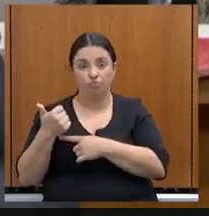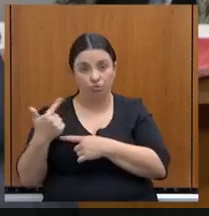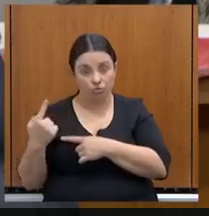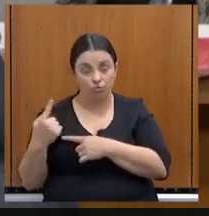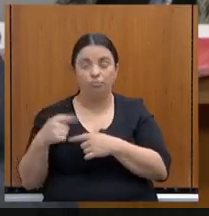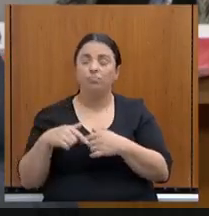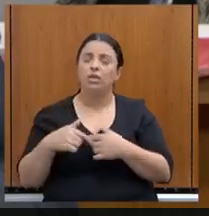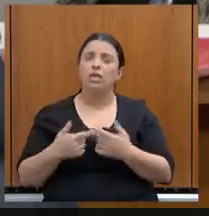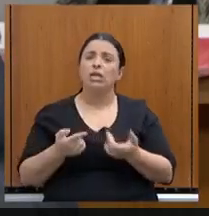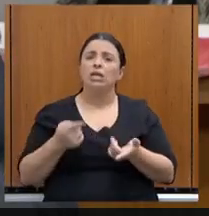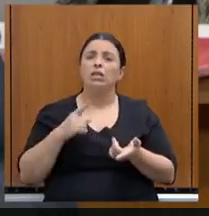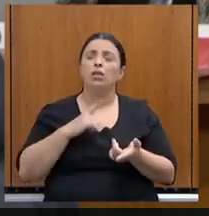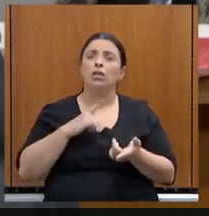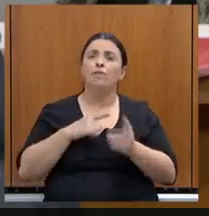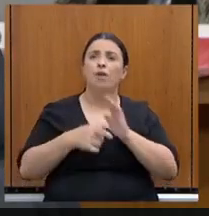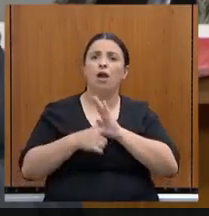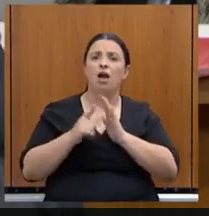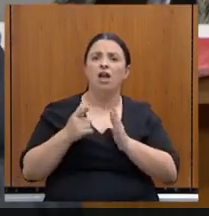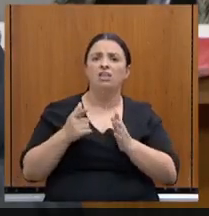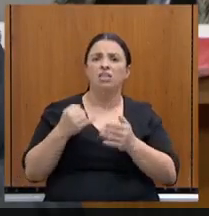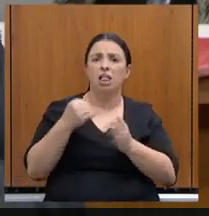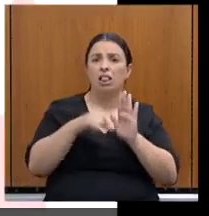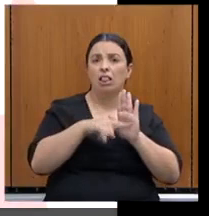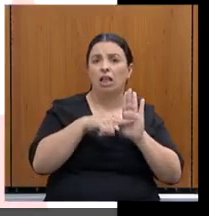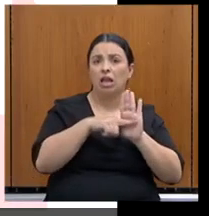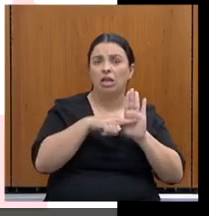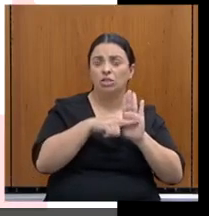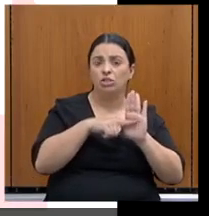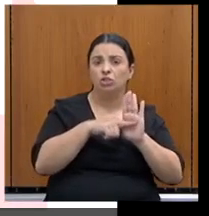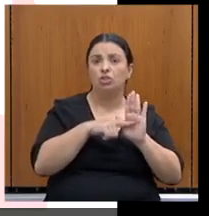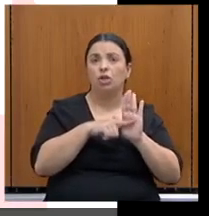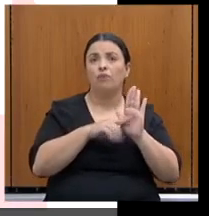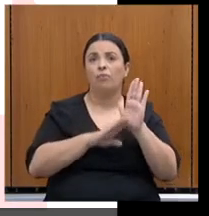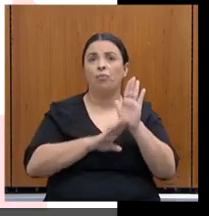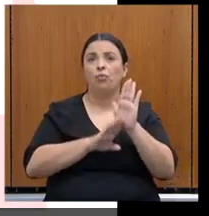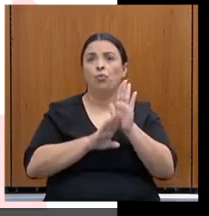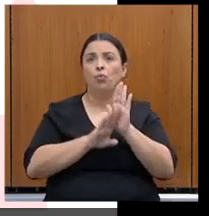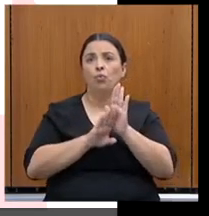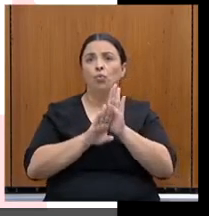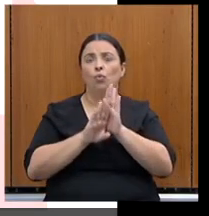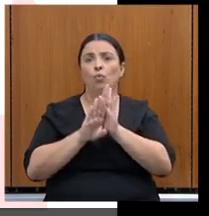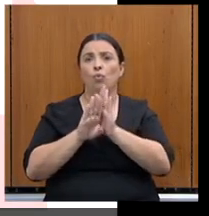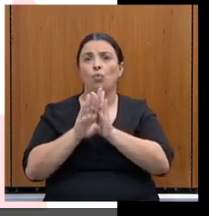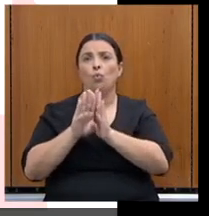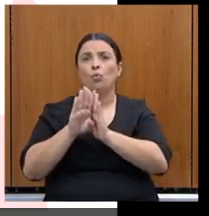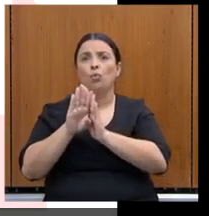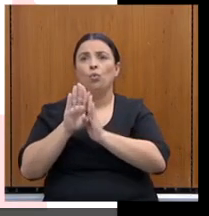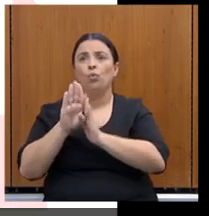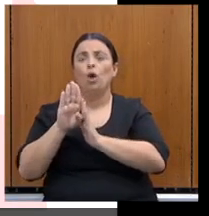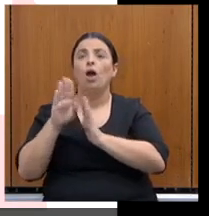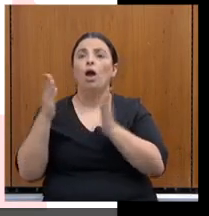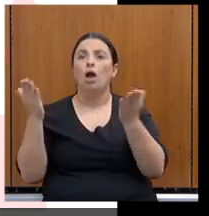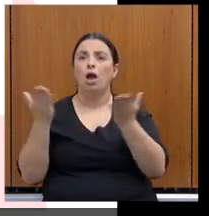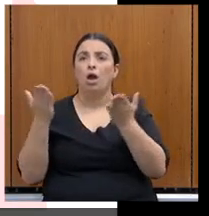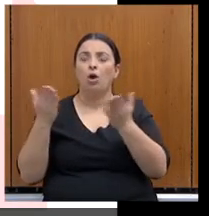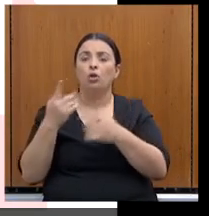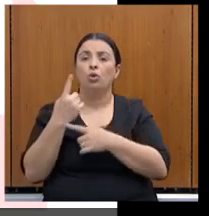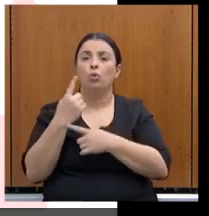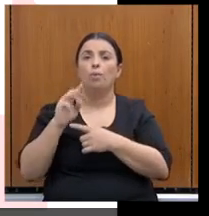saímos de um negativo de R 11,233 bilhões em 2018 para um positivo de R,753